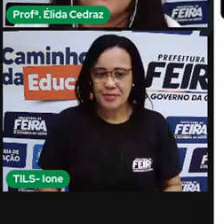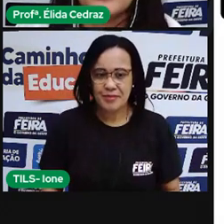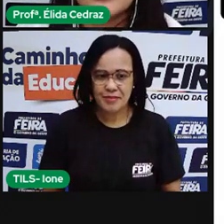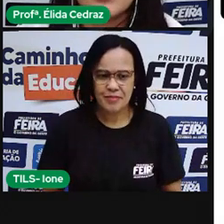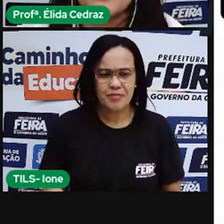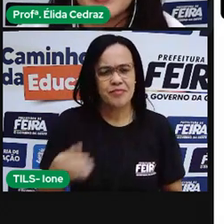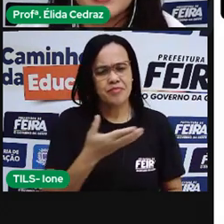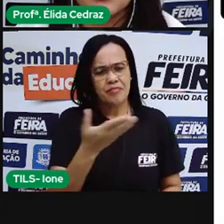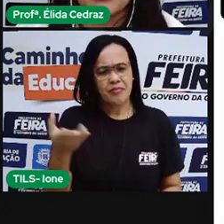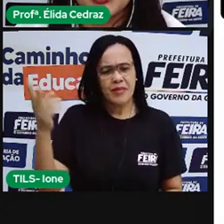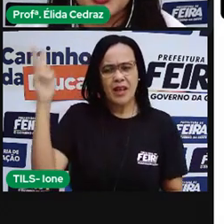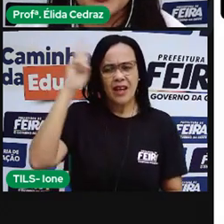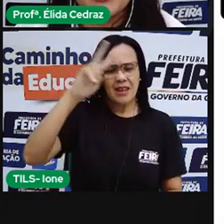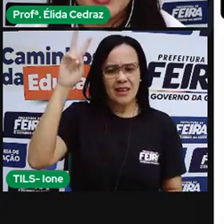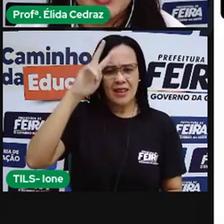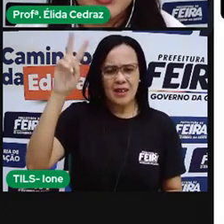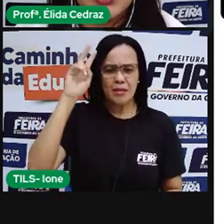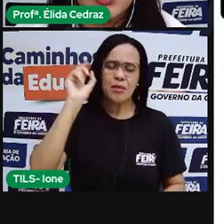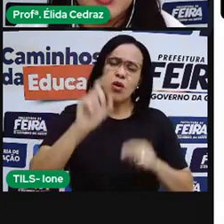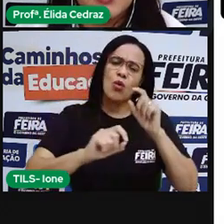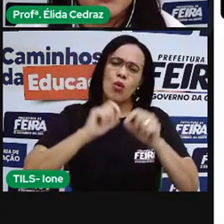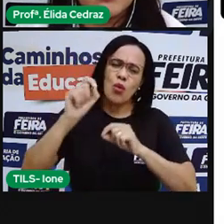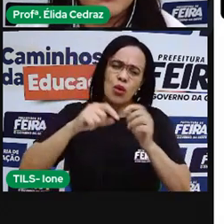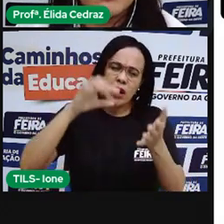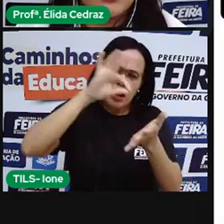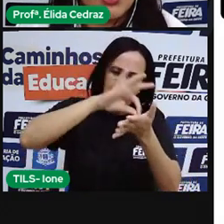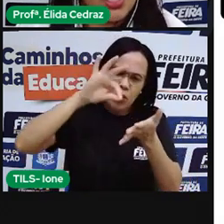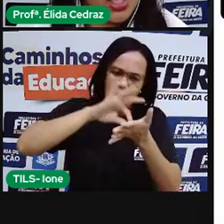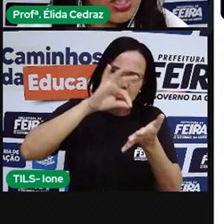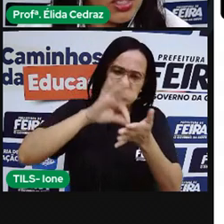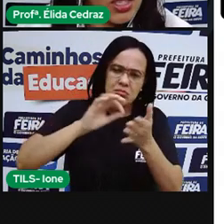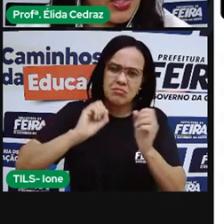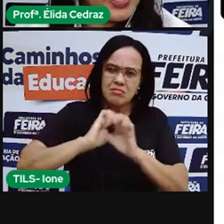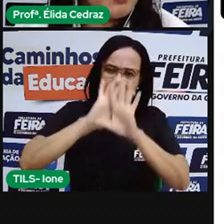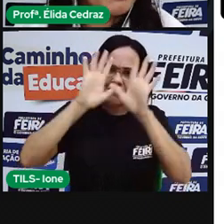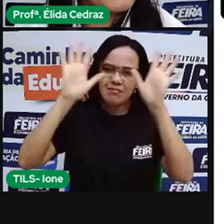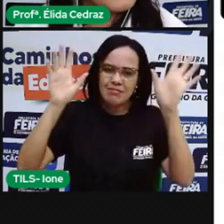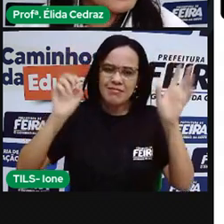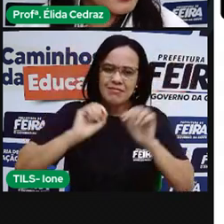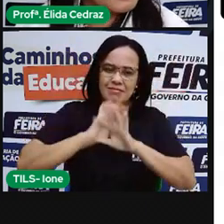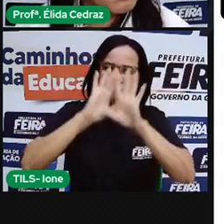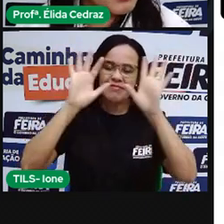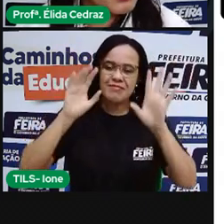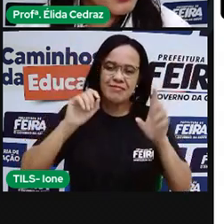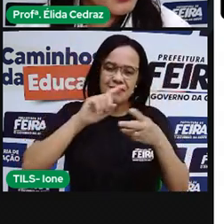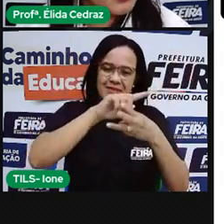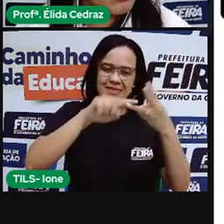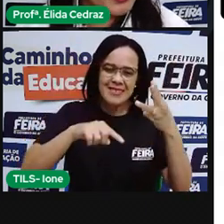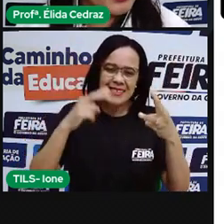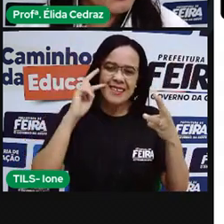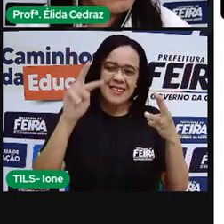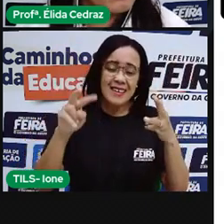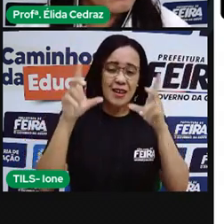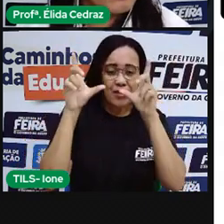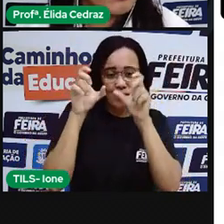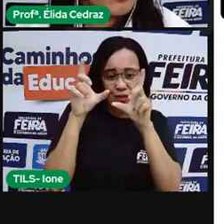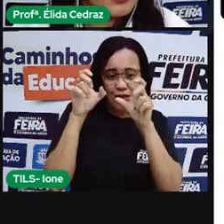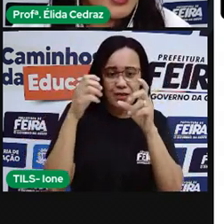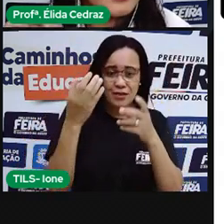o que são esses pontinhos brilhantes? Olha bem para essas três imagens que estão aí.